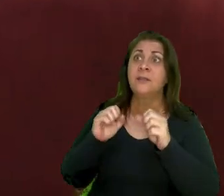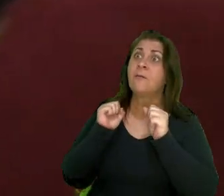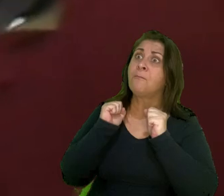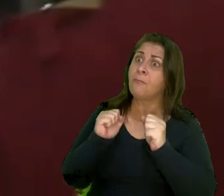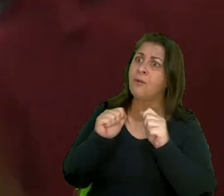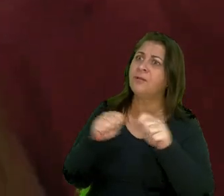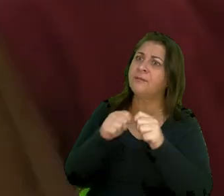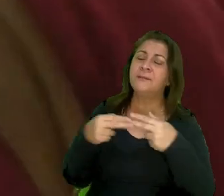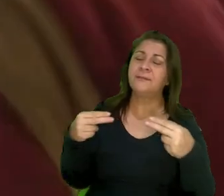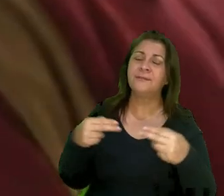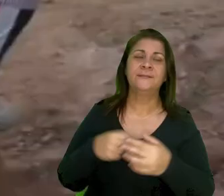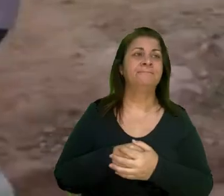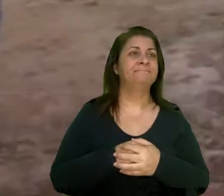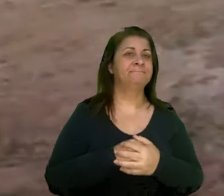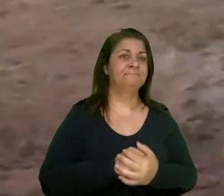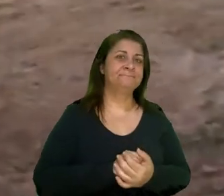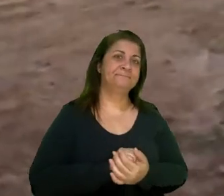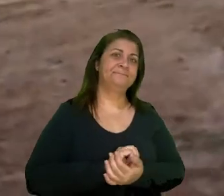tudo ainda é possível.